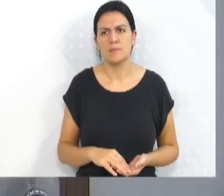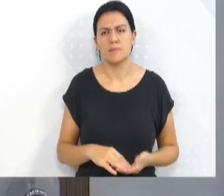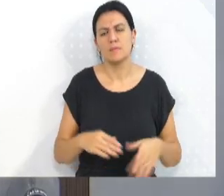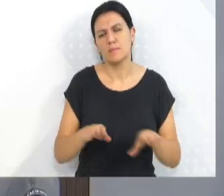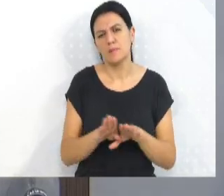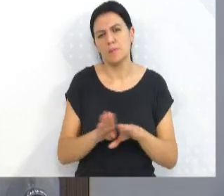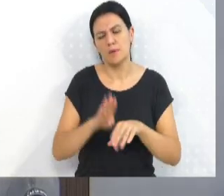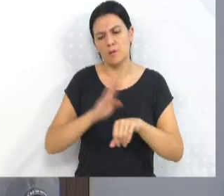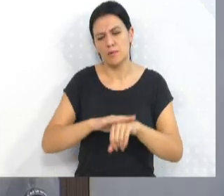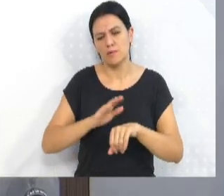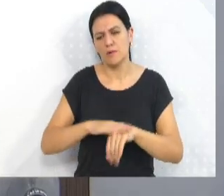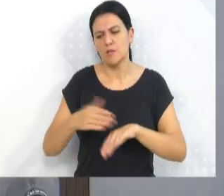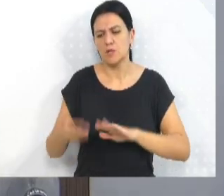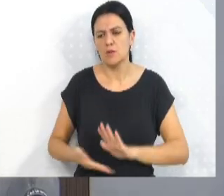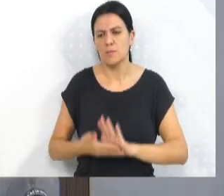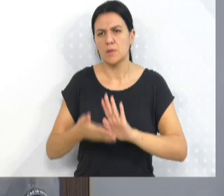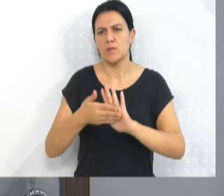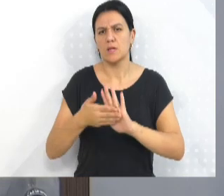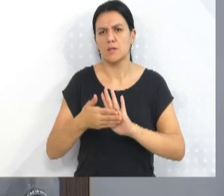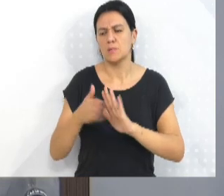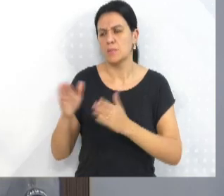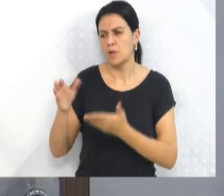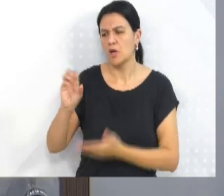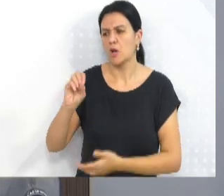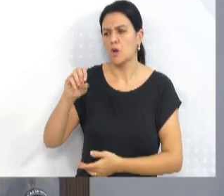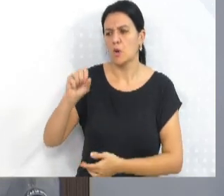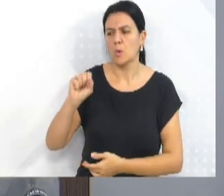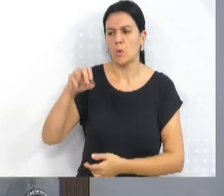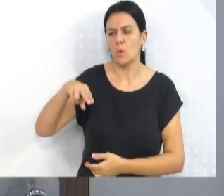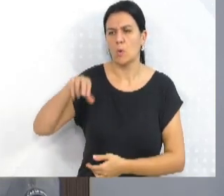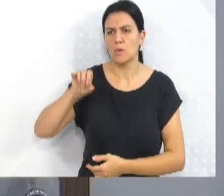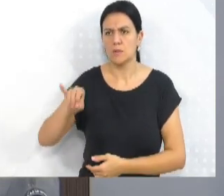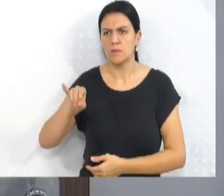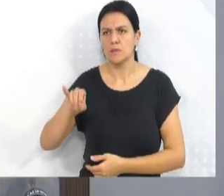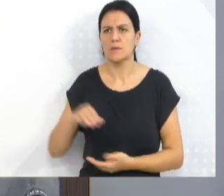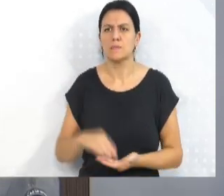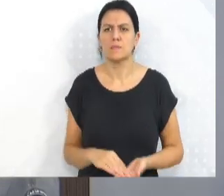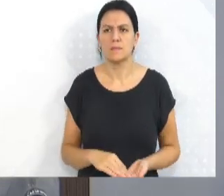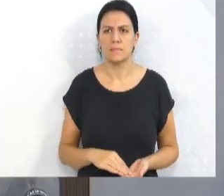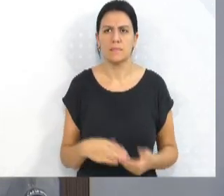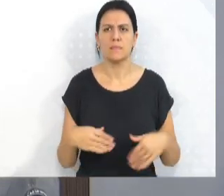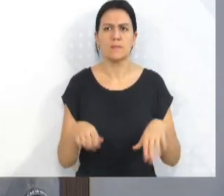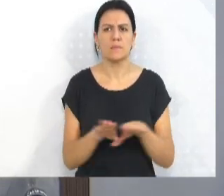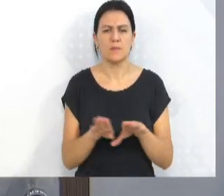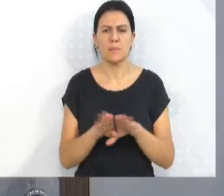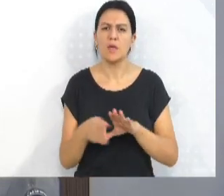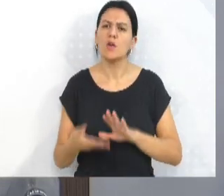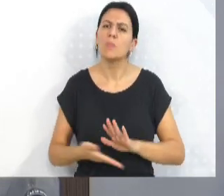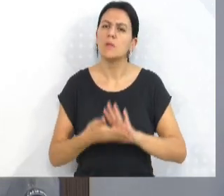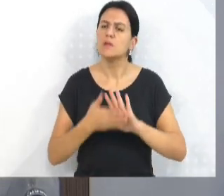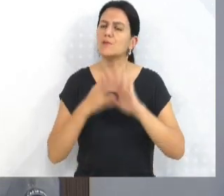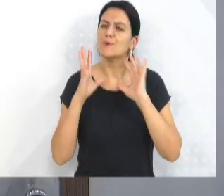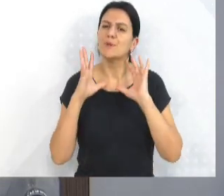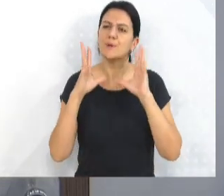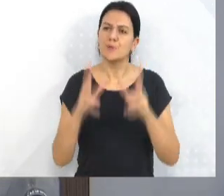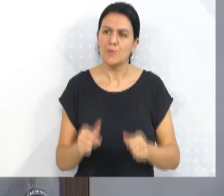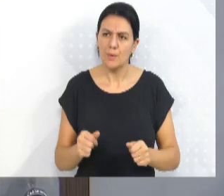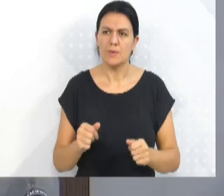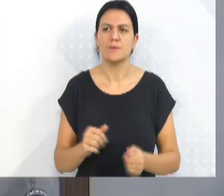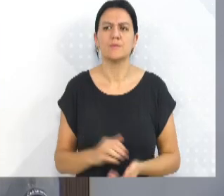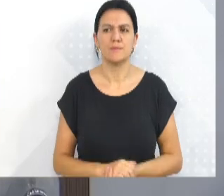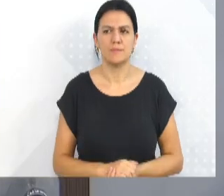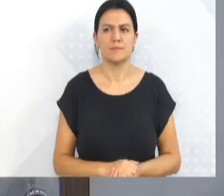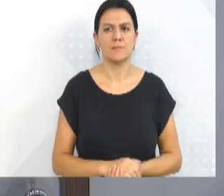presta essa homenagem, a gente está, obviamente, também homenageando a todos, aqueles que